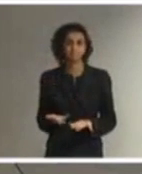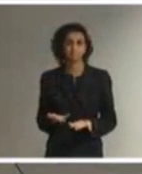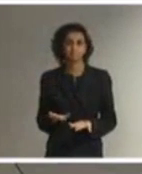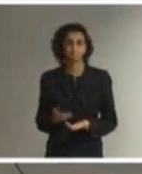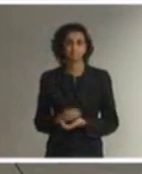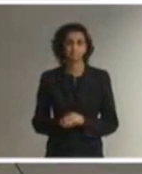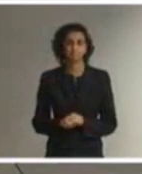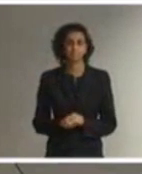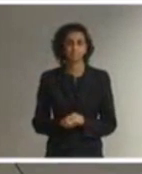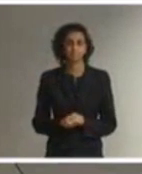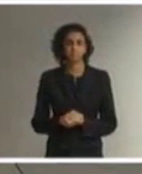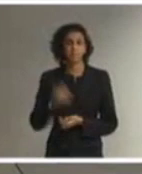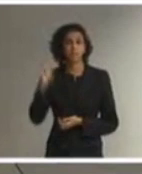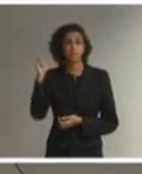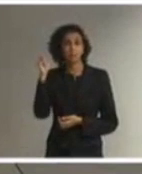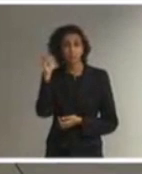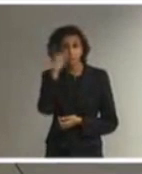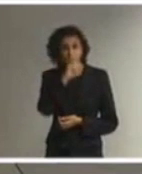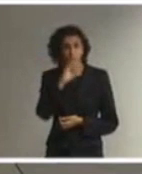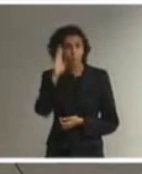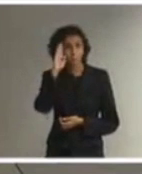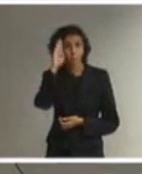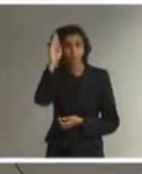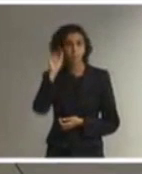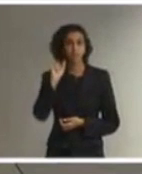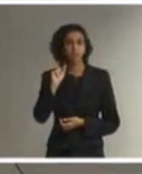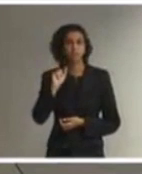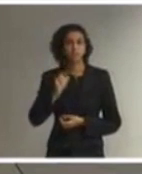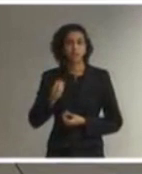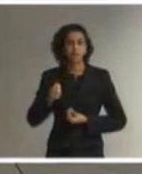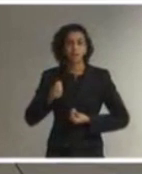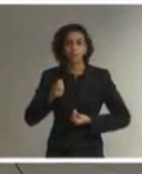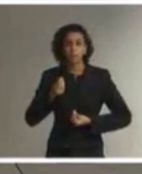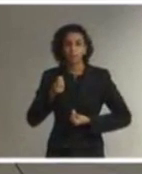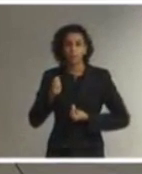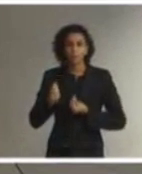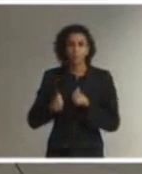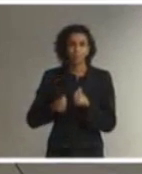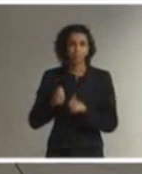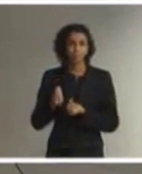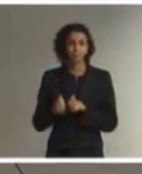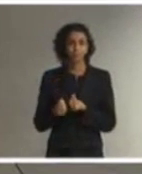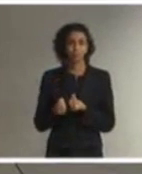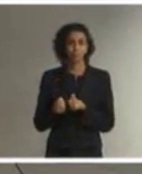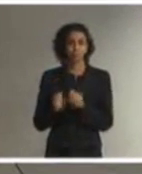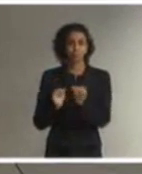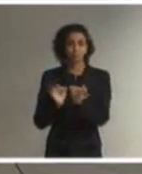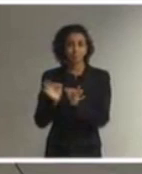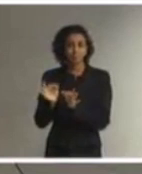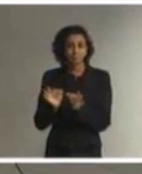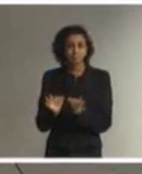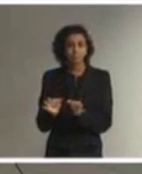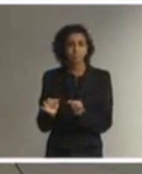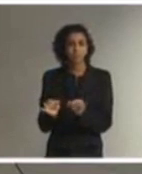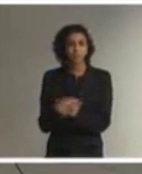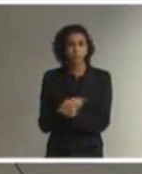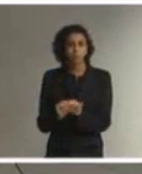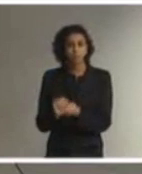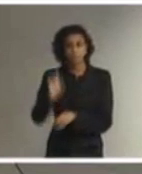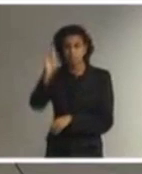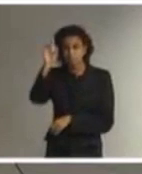A grande dificuldade é como instrumentalizar esses direitos, esses direitos